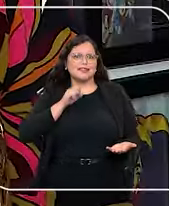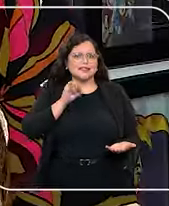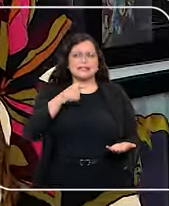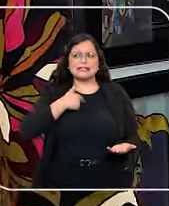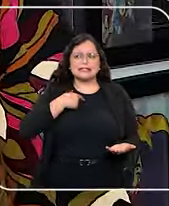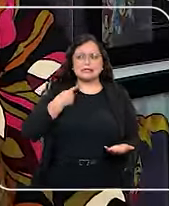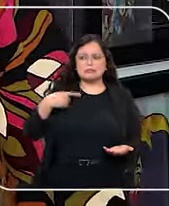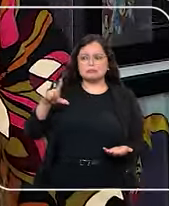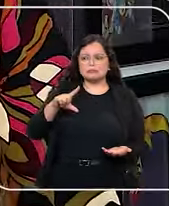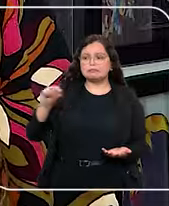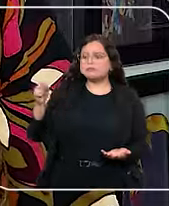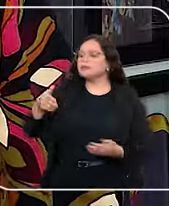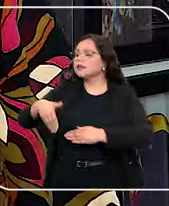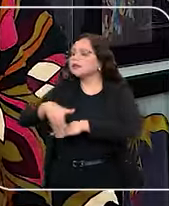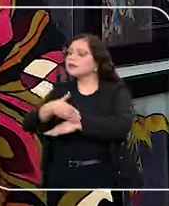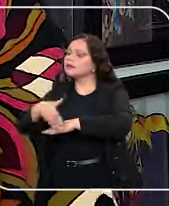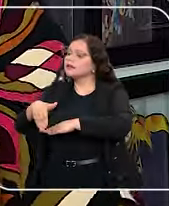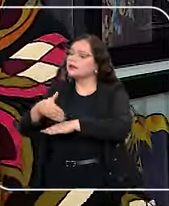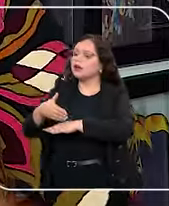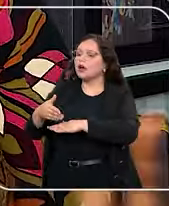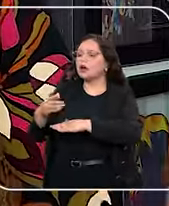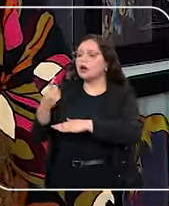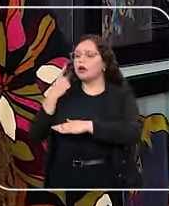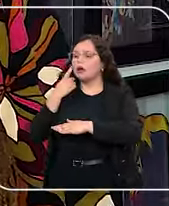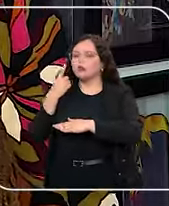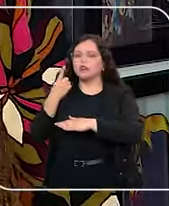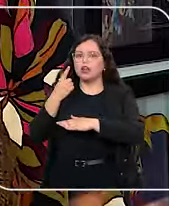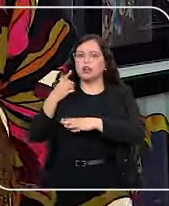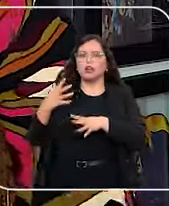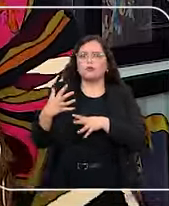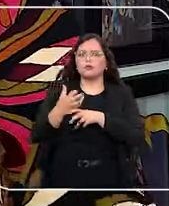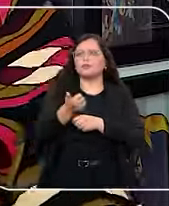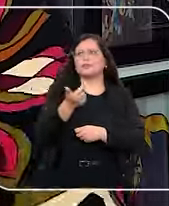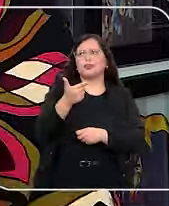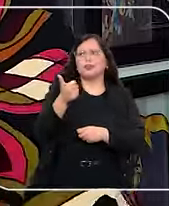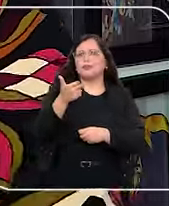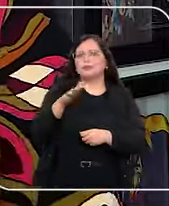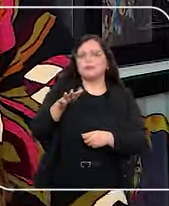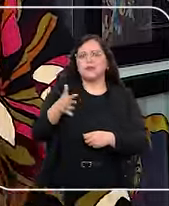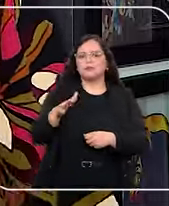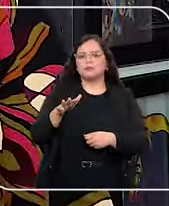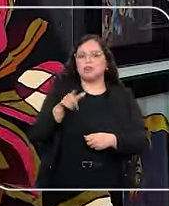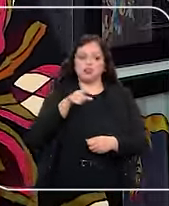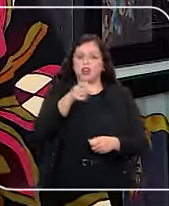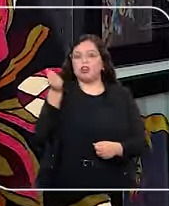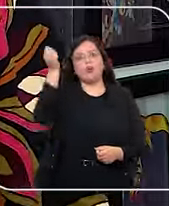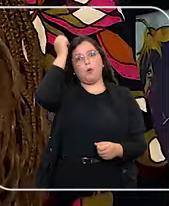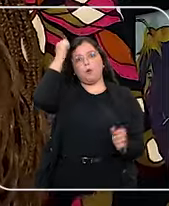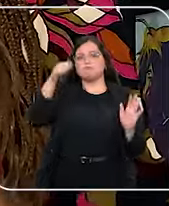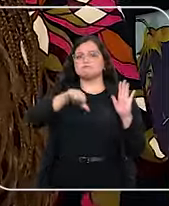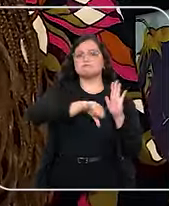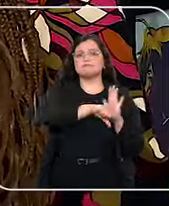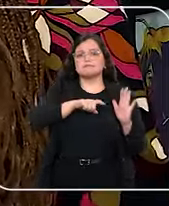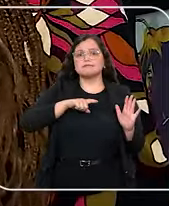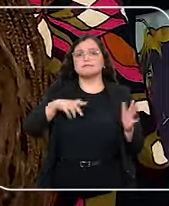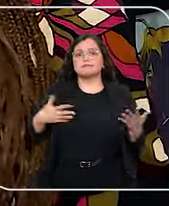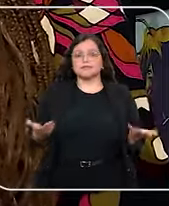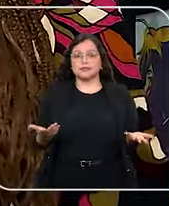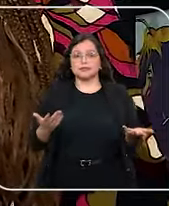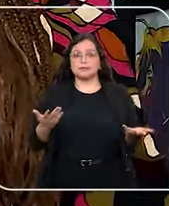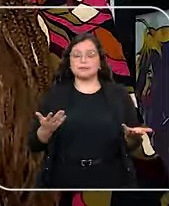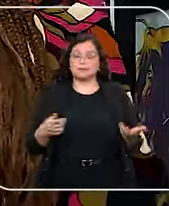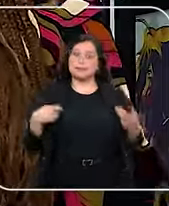gente sair aqui, na rua, nós acharíamos pelo menos 12 pessoas culpadas com muita facilidade. Então, é